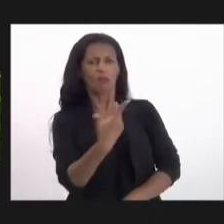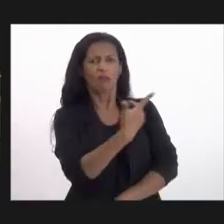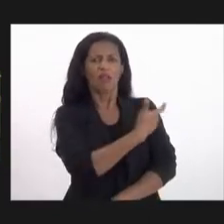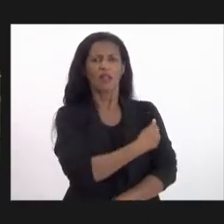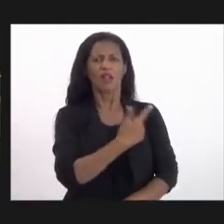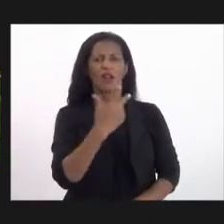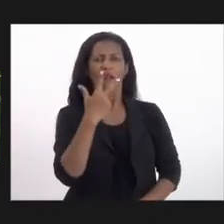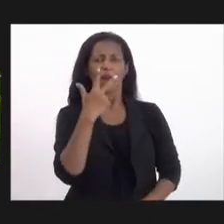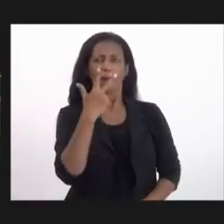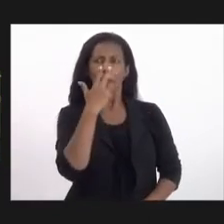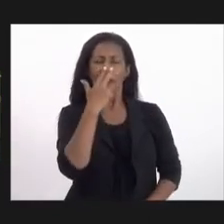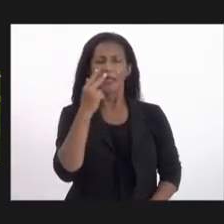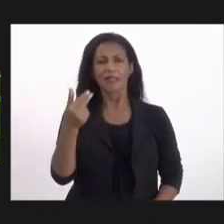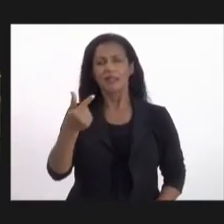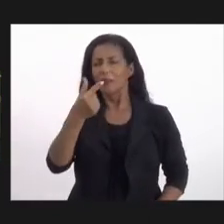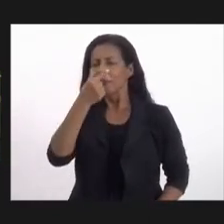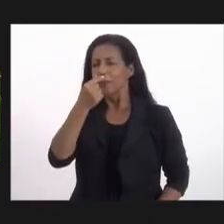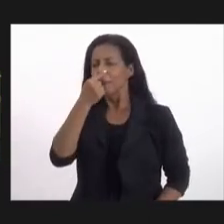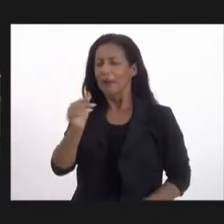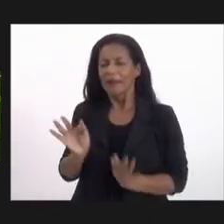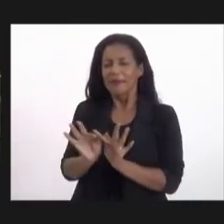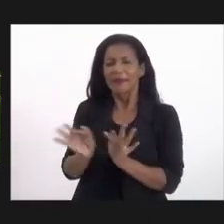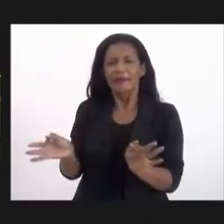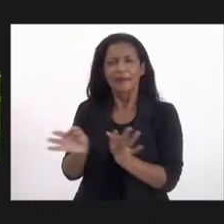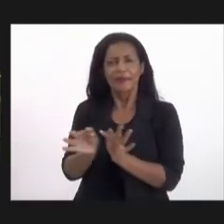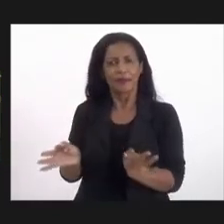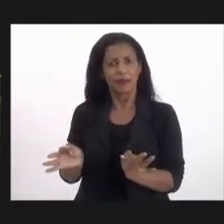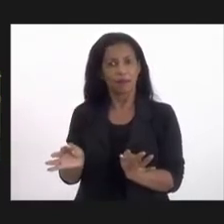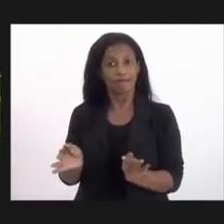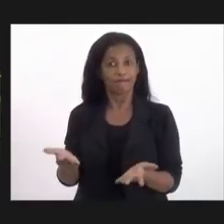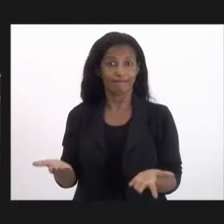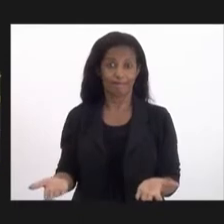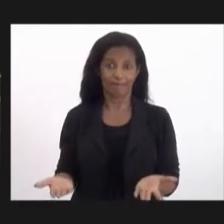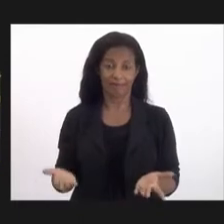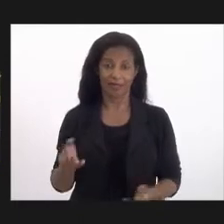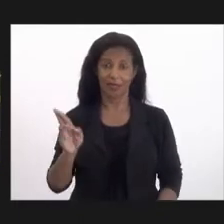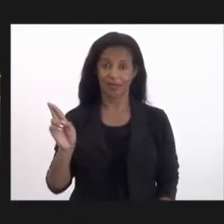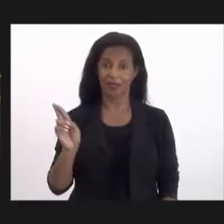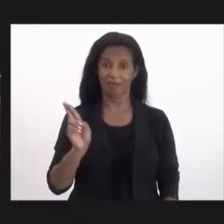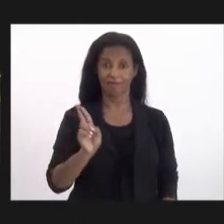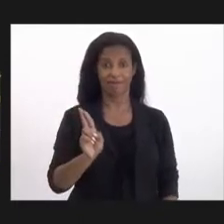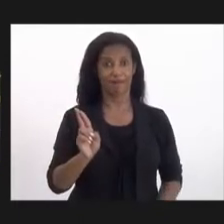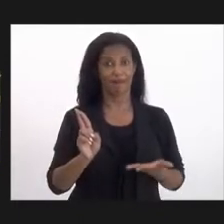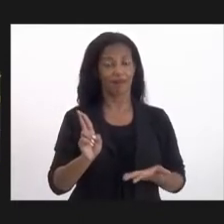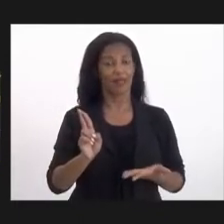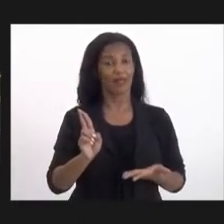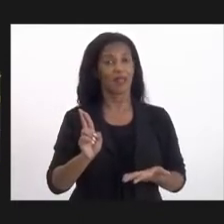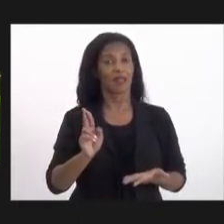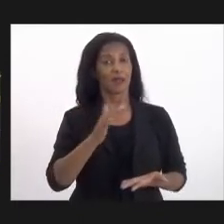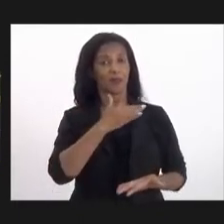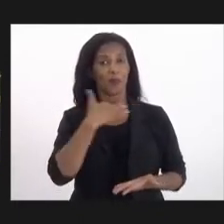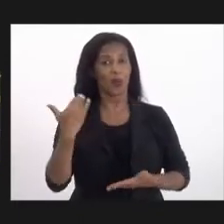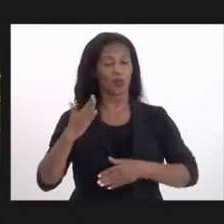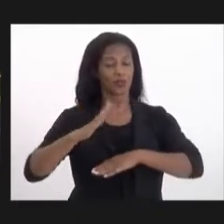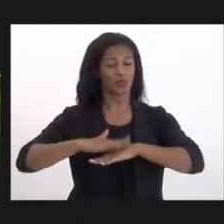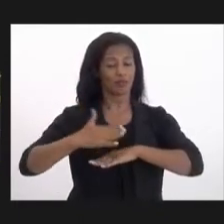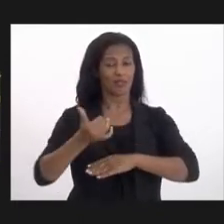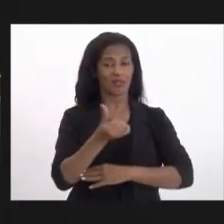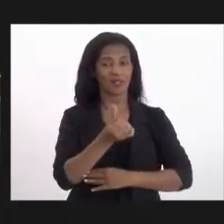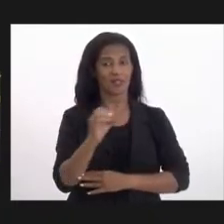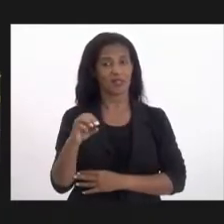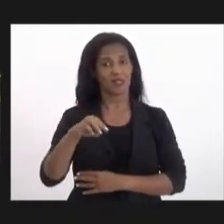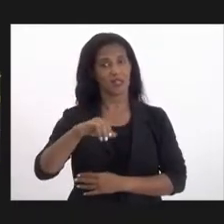gripezinha... Enfim, a gente tem o resultado aí da morte de mais de 600 mil pessoas